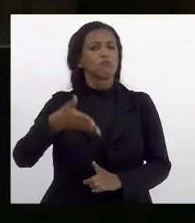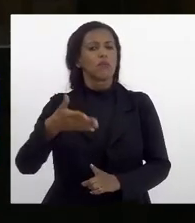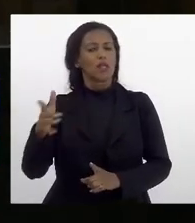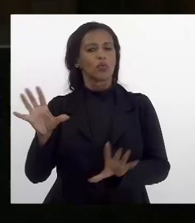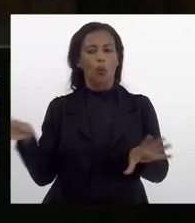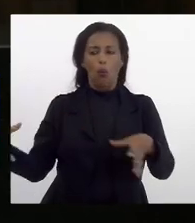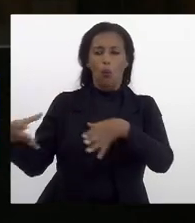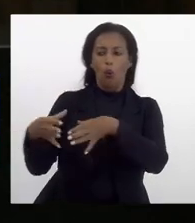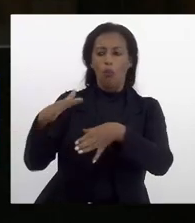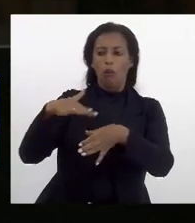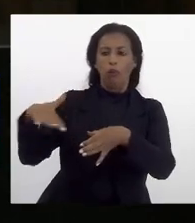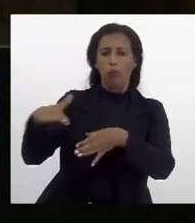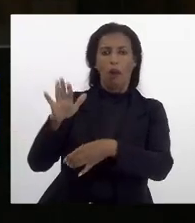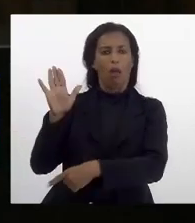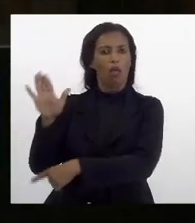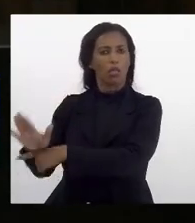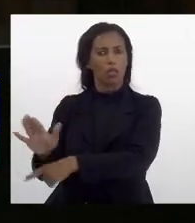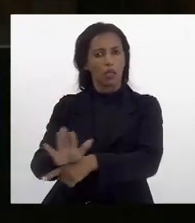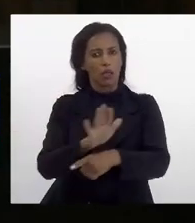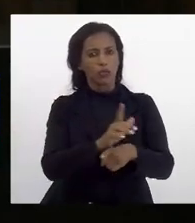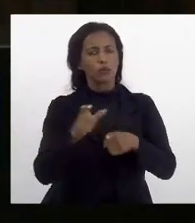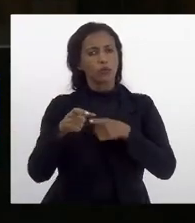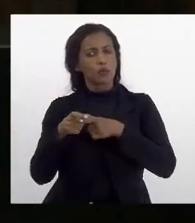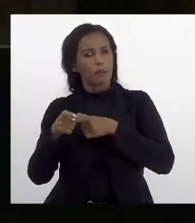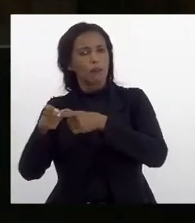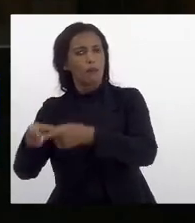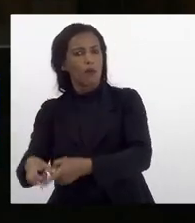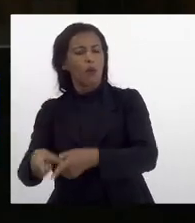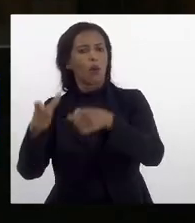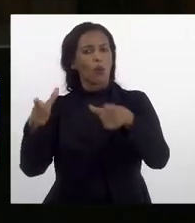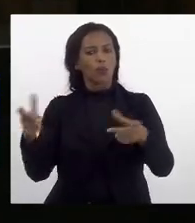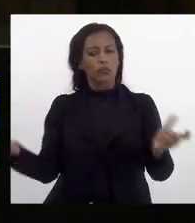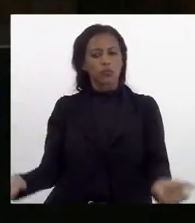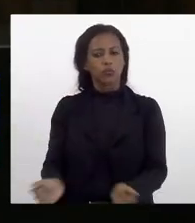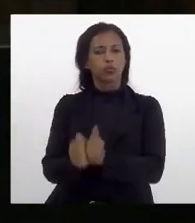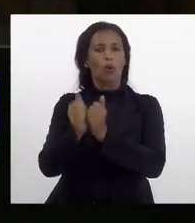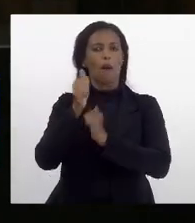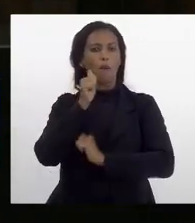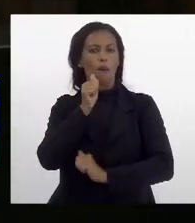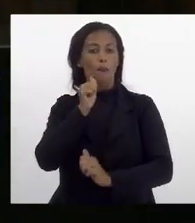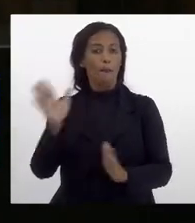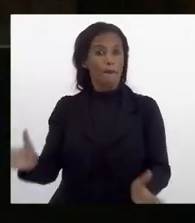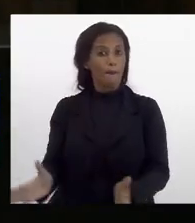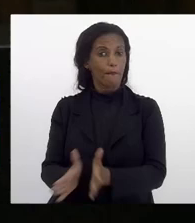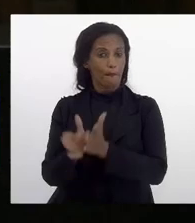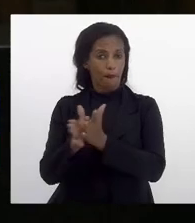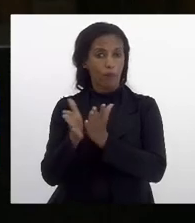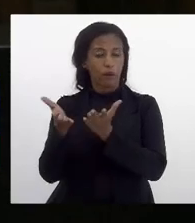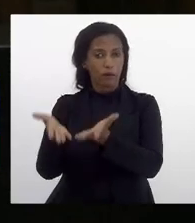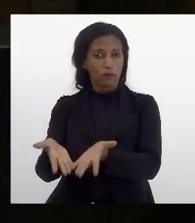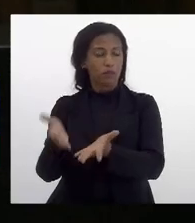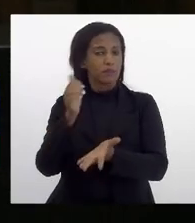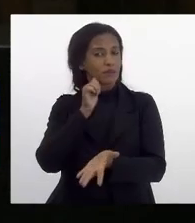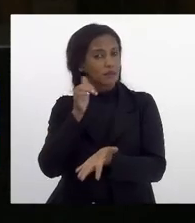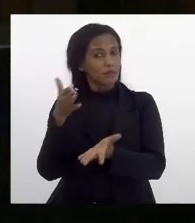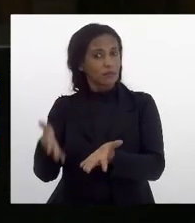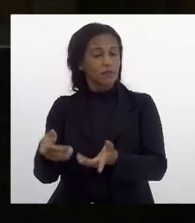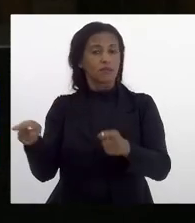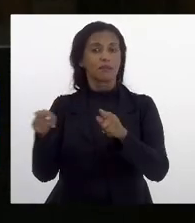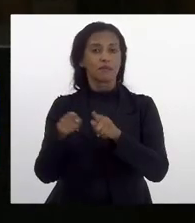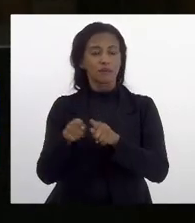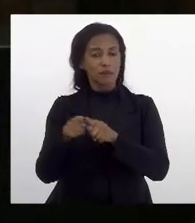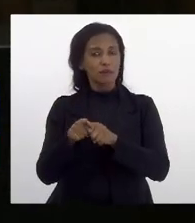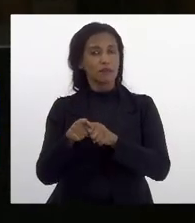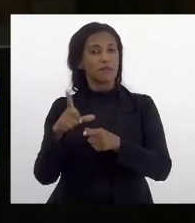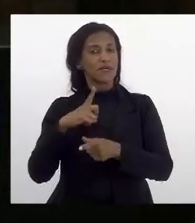comunidades nas suas periferias onde estão com essas mulheres empobrecidas e essas mulheres empobrecidas inclusive